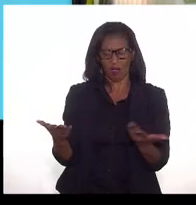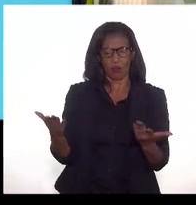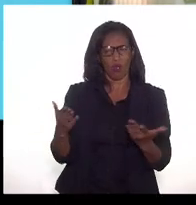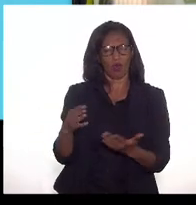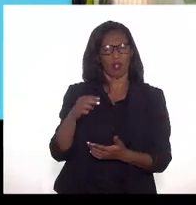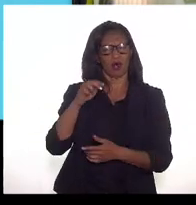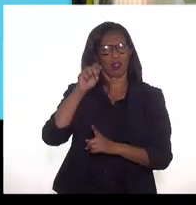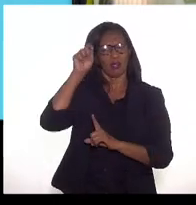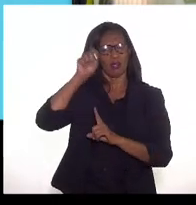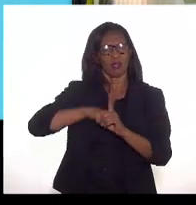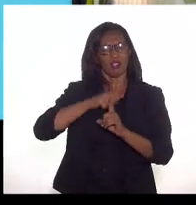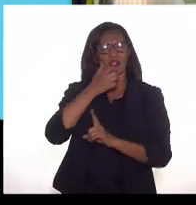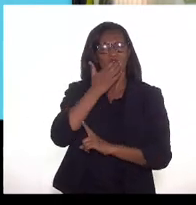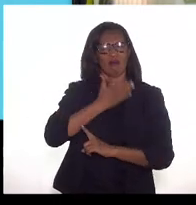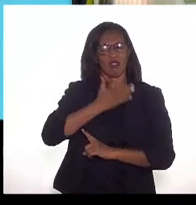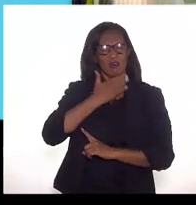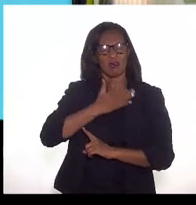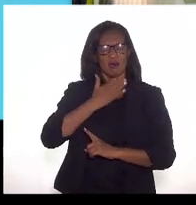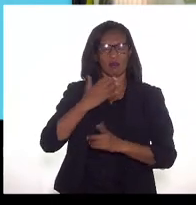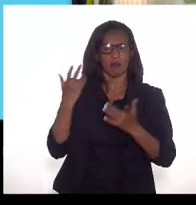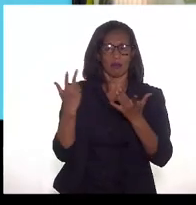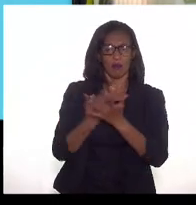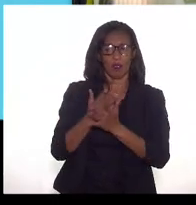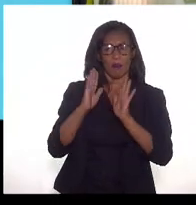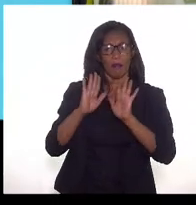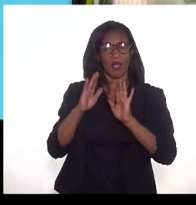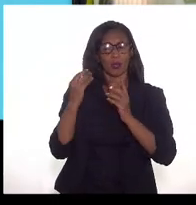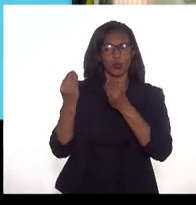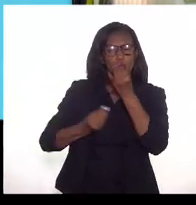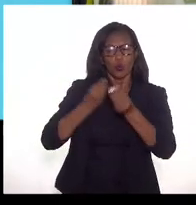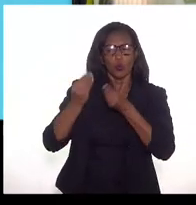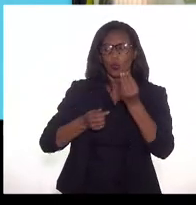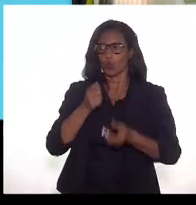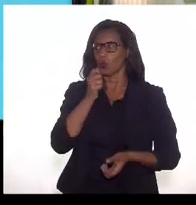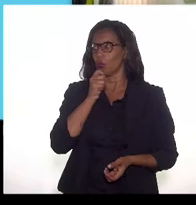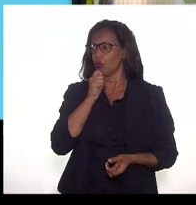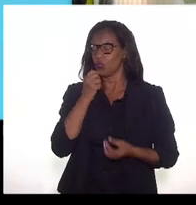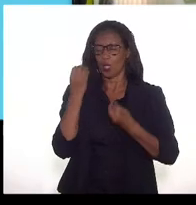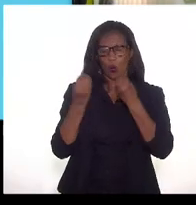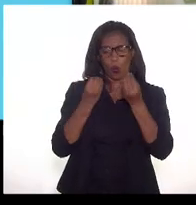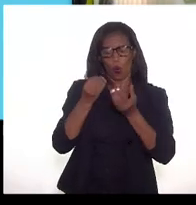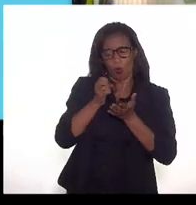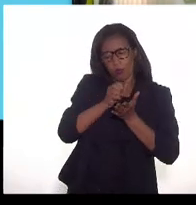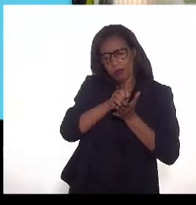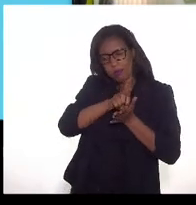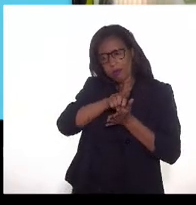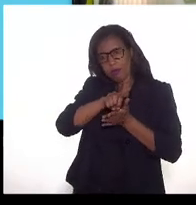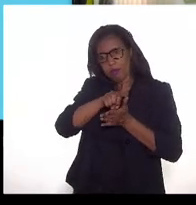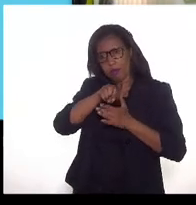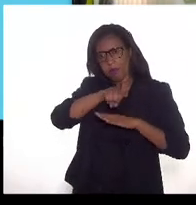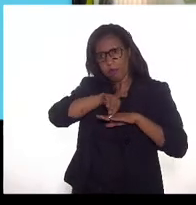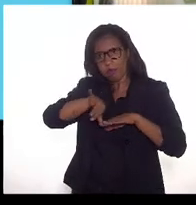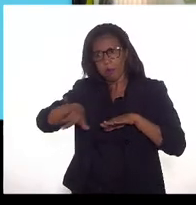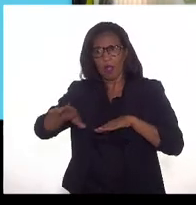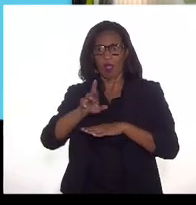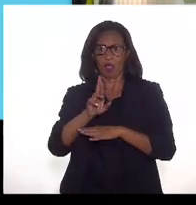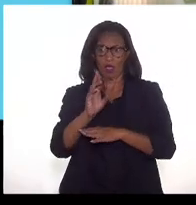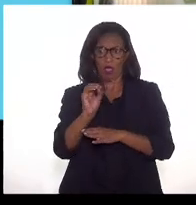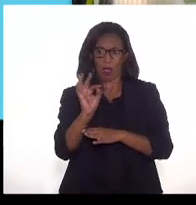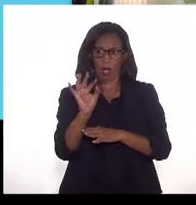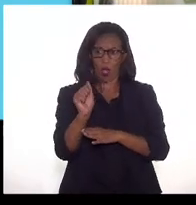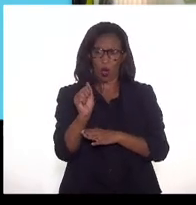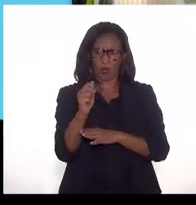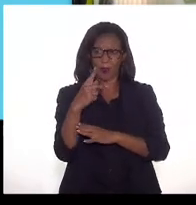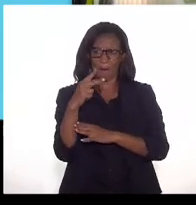do ano, mas como a gente não tinha capacidade de escoamento das rotas do pré-sal,